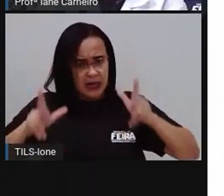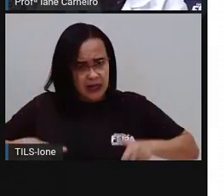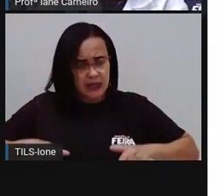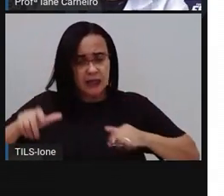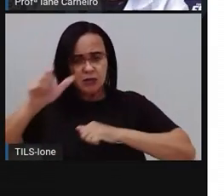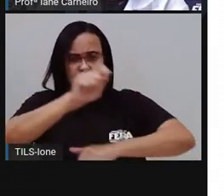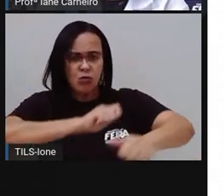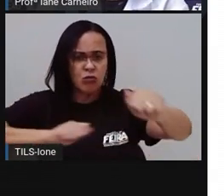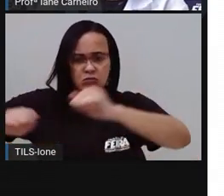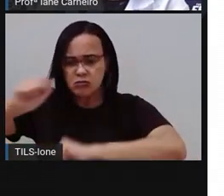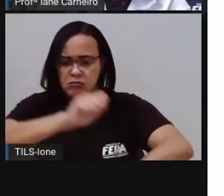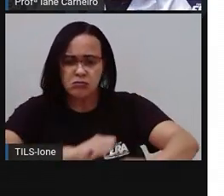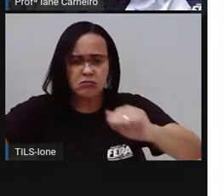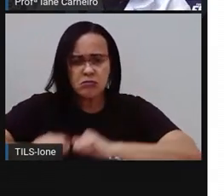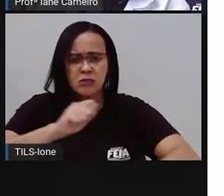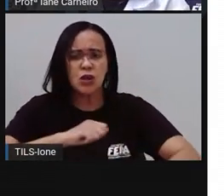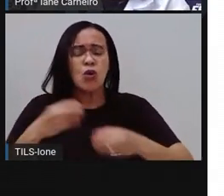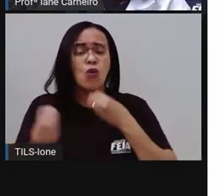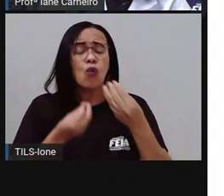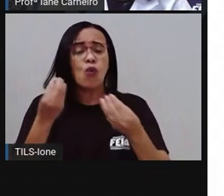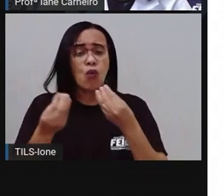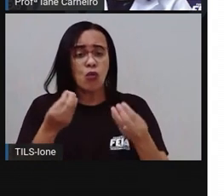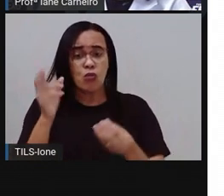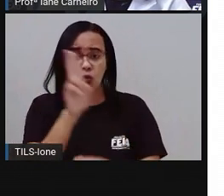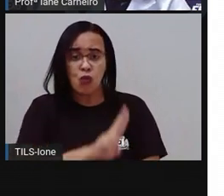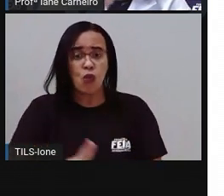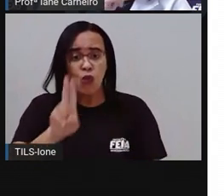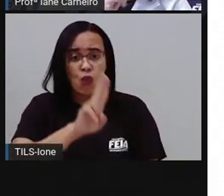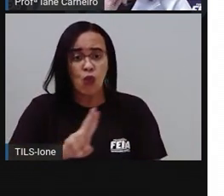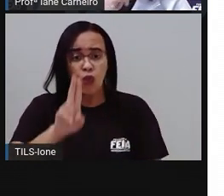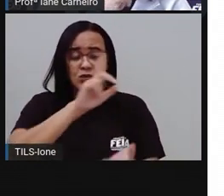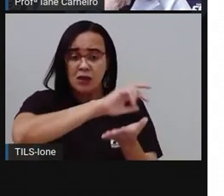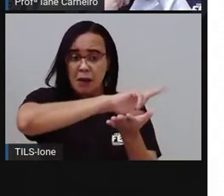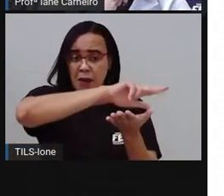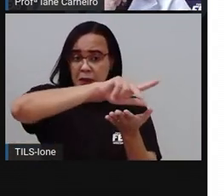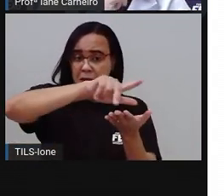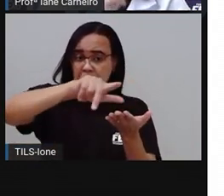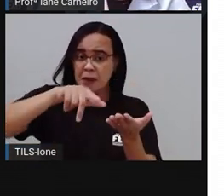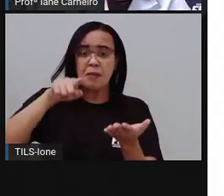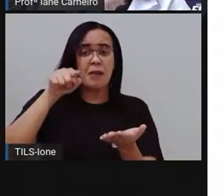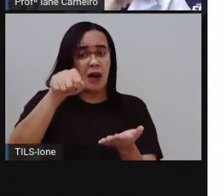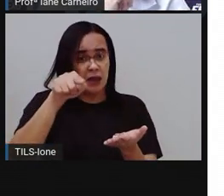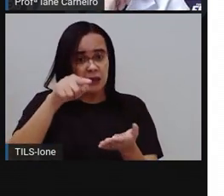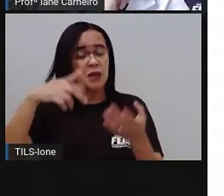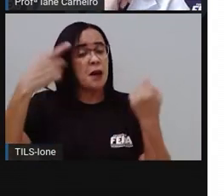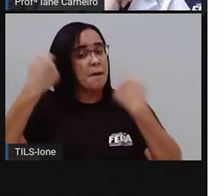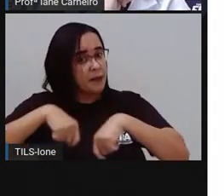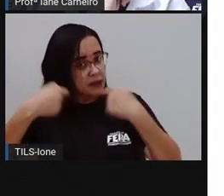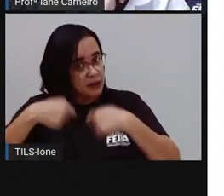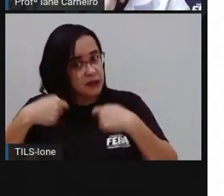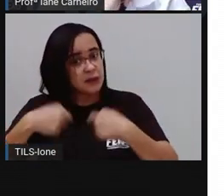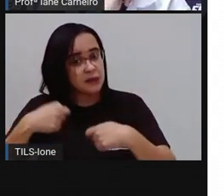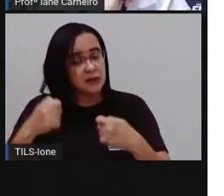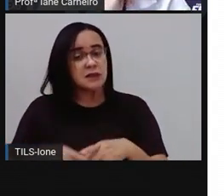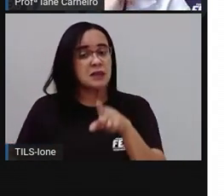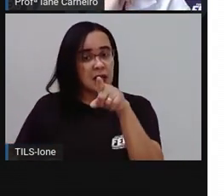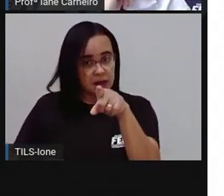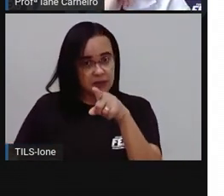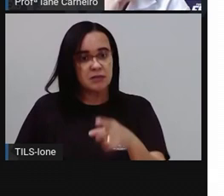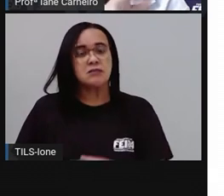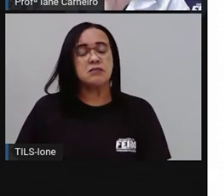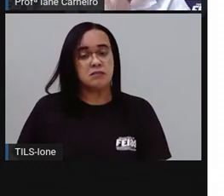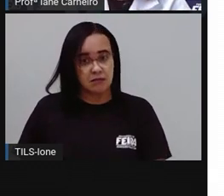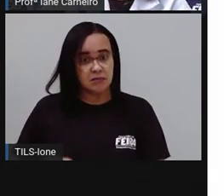de limpeza, né? E aí, a Pro vai compartilhar com vocês. É nesse momento. Lembra que a Pro falou que vocês vão precisar pegar um produto de